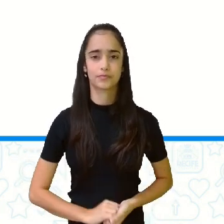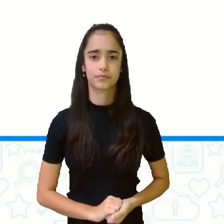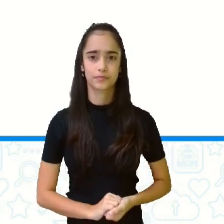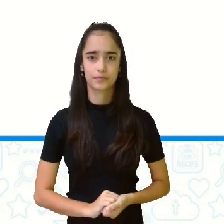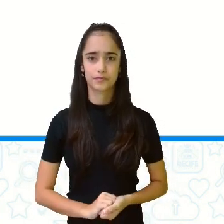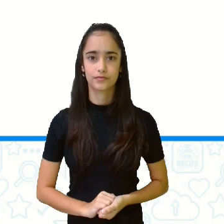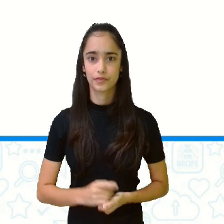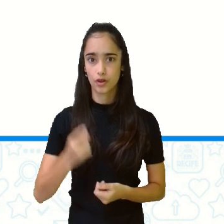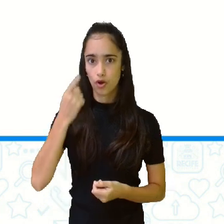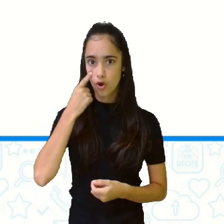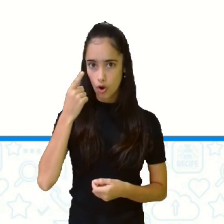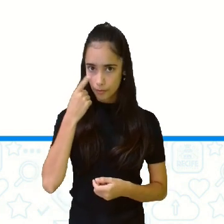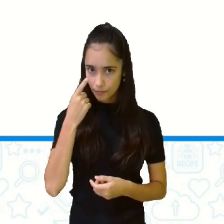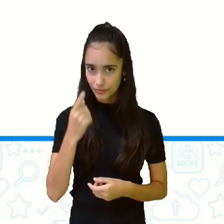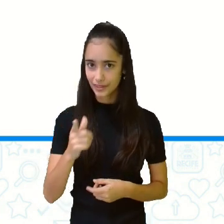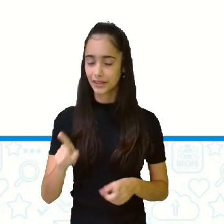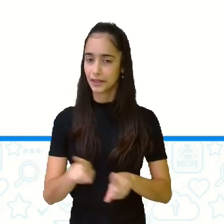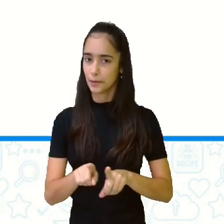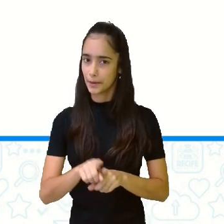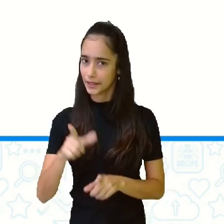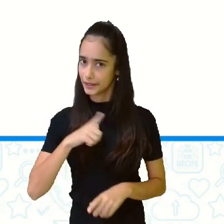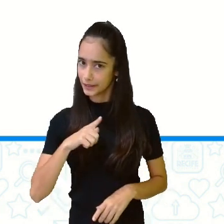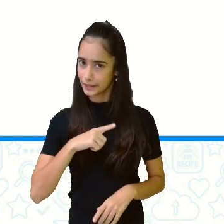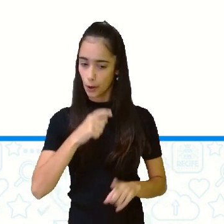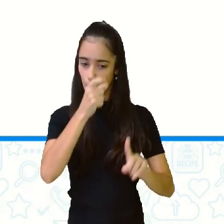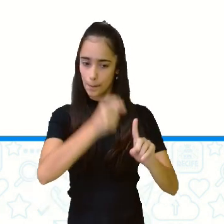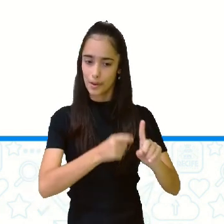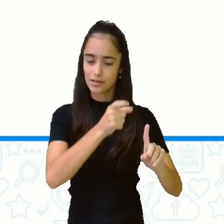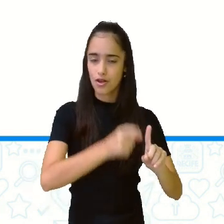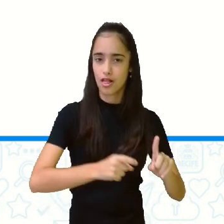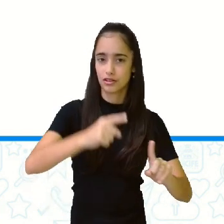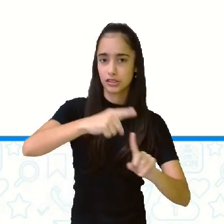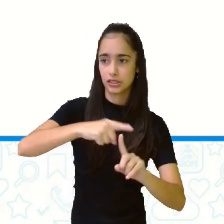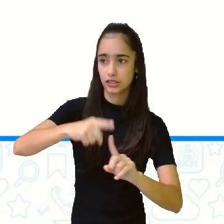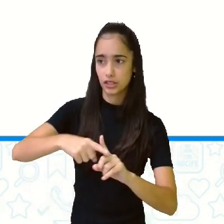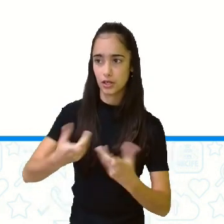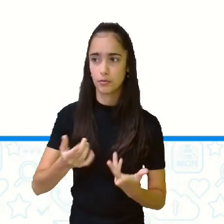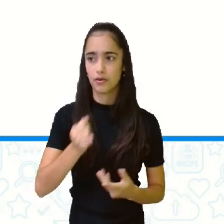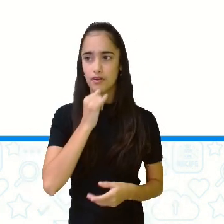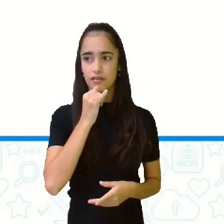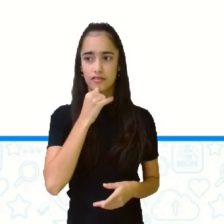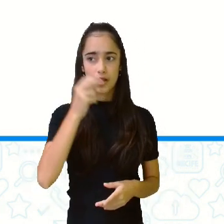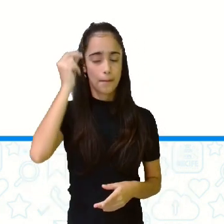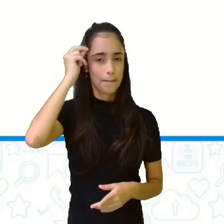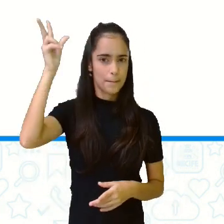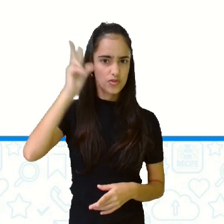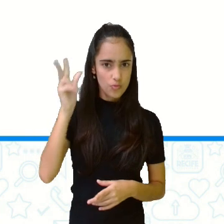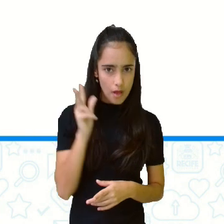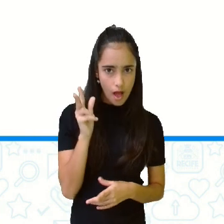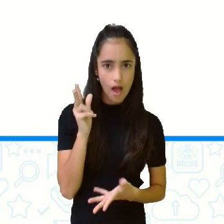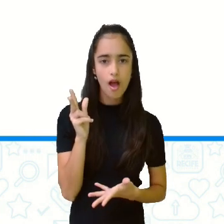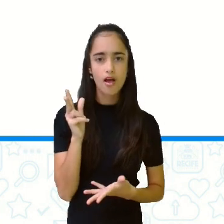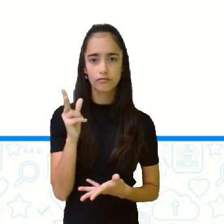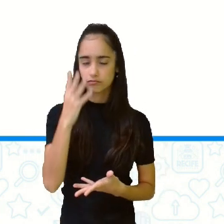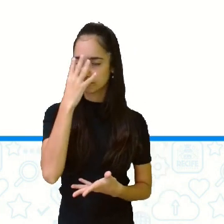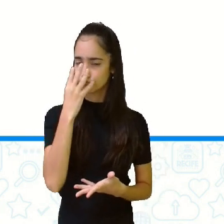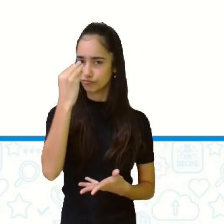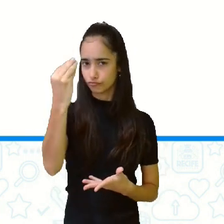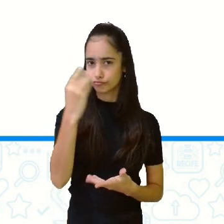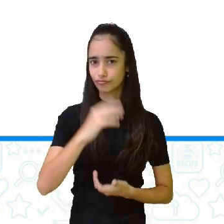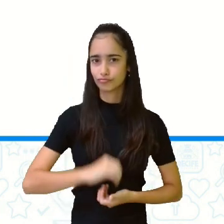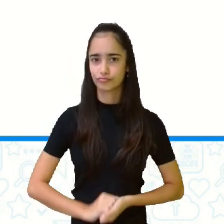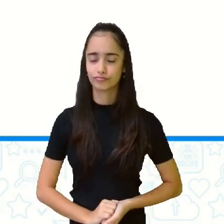esperteza, muito associada aí, a raposa, a esperteza, tem aí algumas